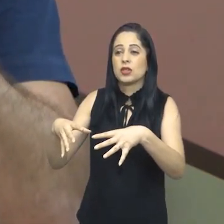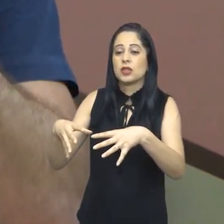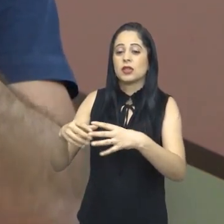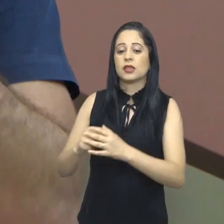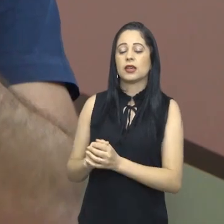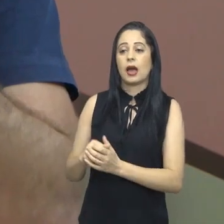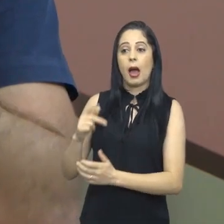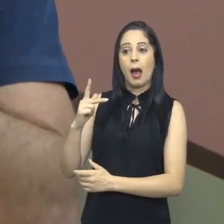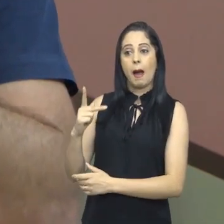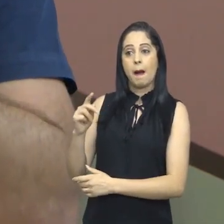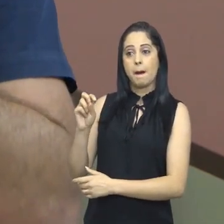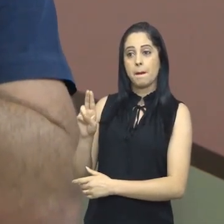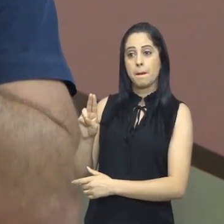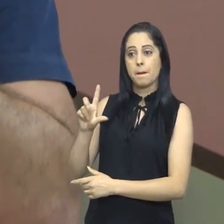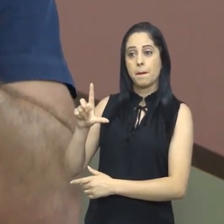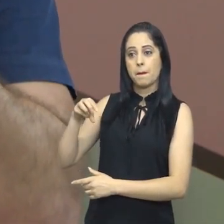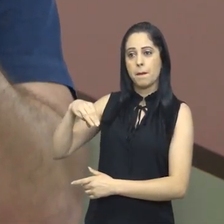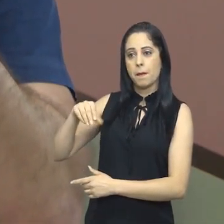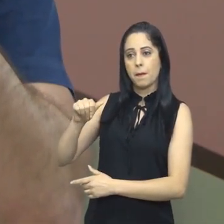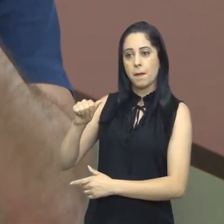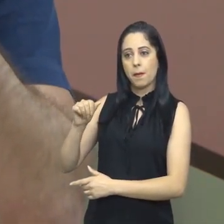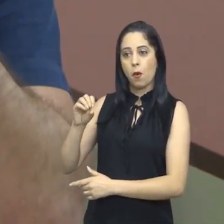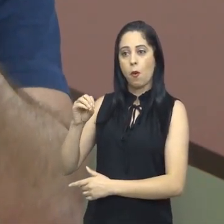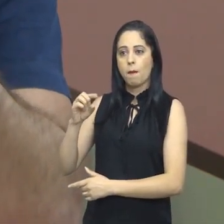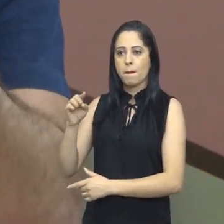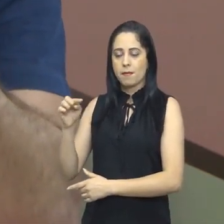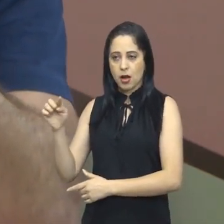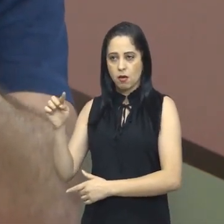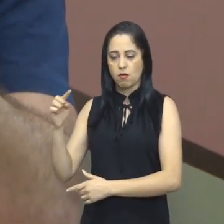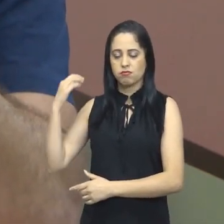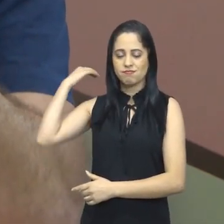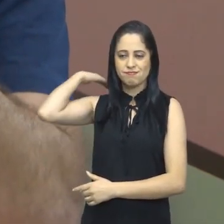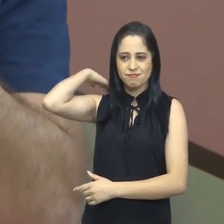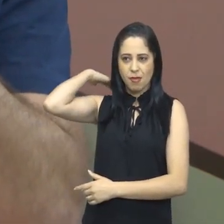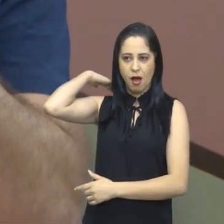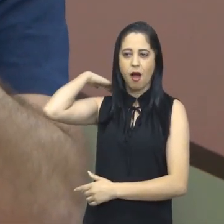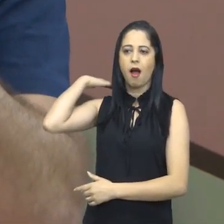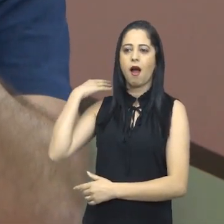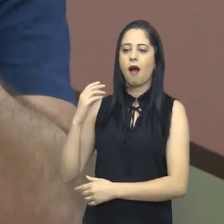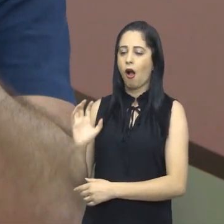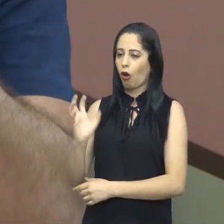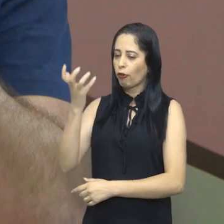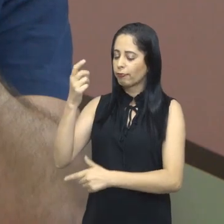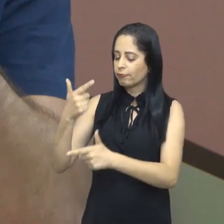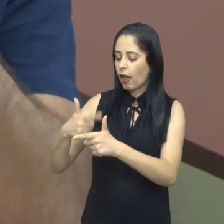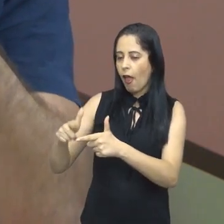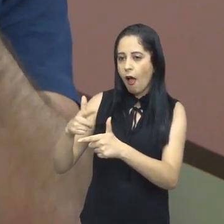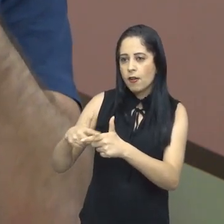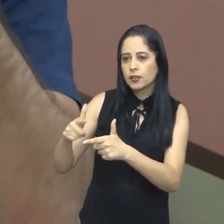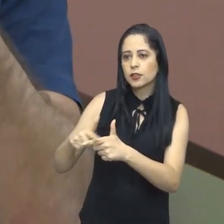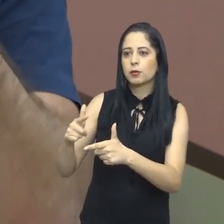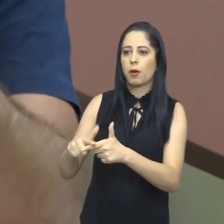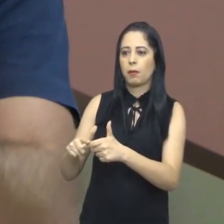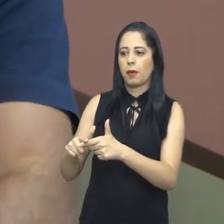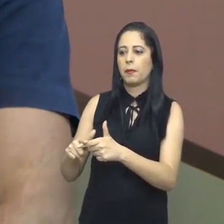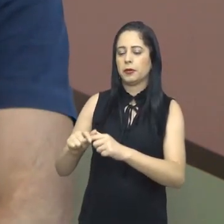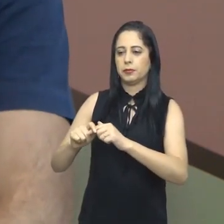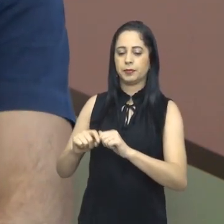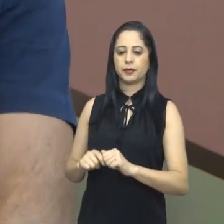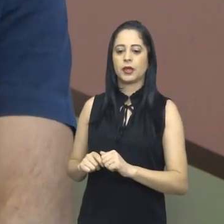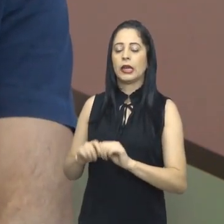nos alvéolos e no pulmão, de forma interessante, mas ele perpetua uma